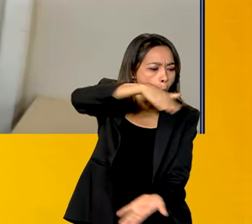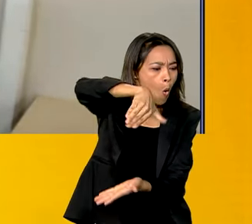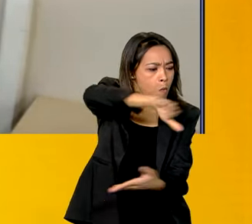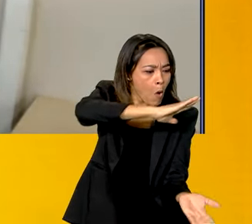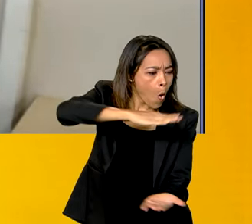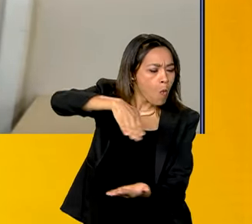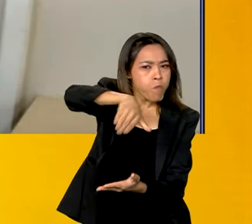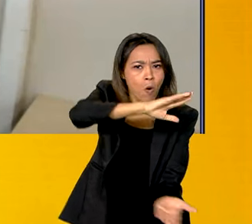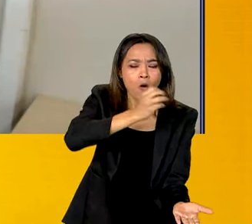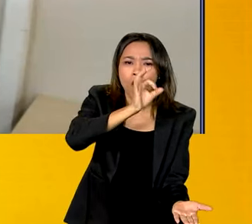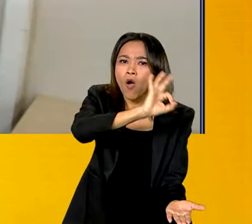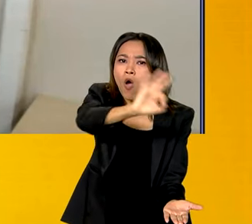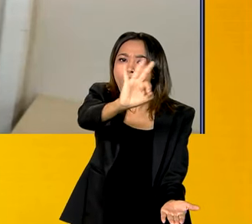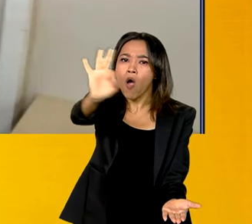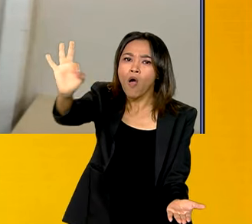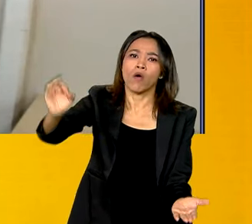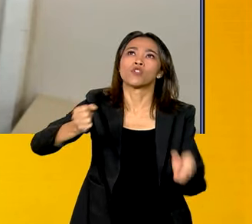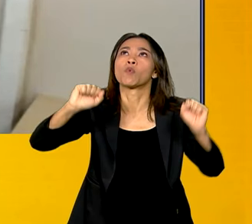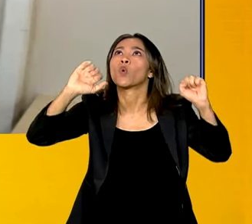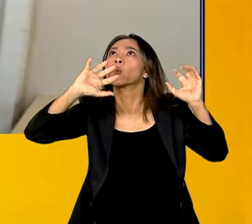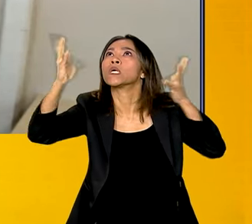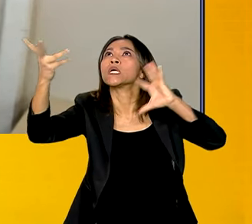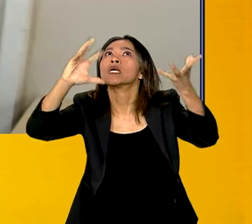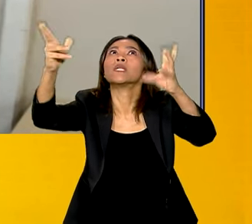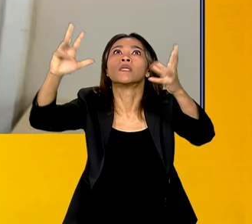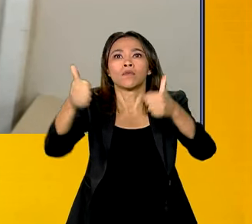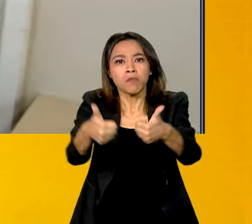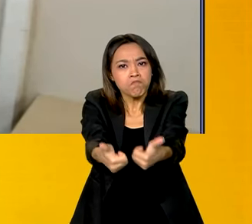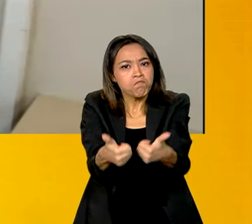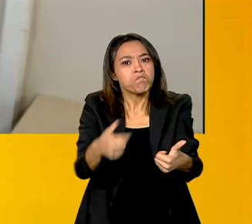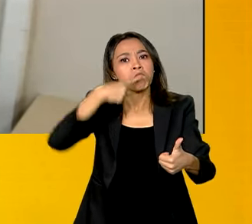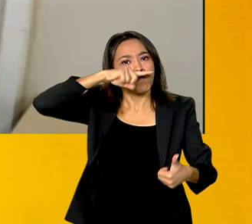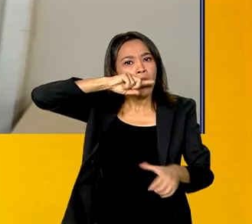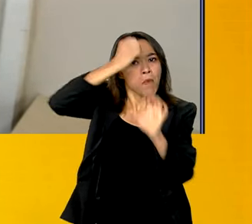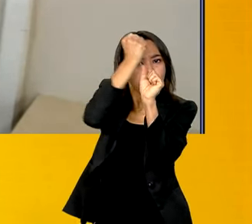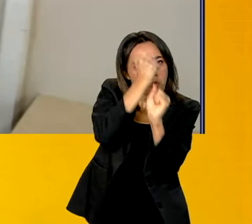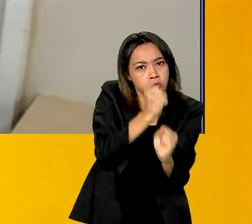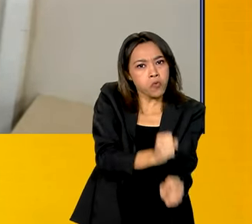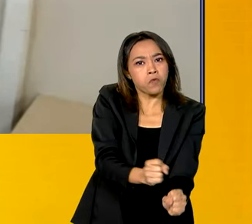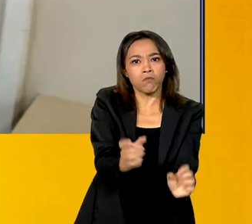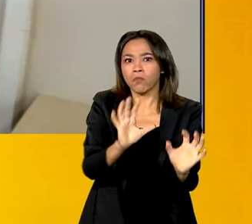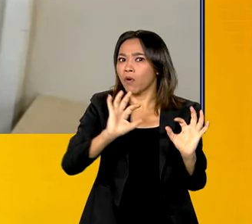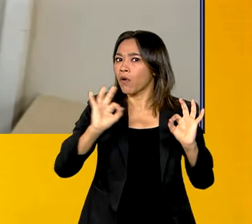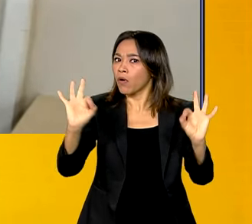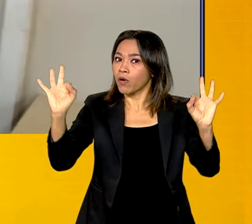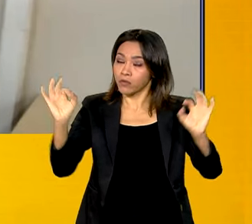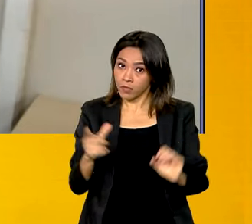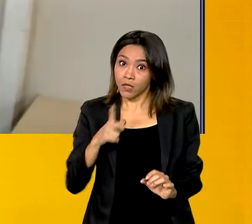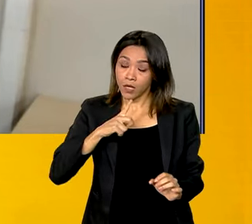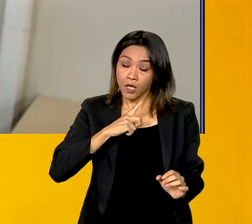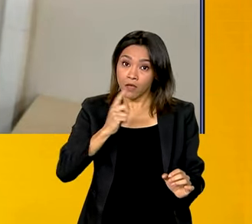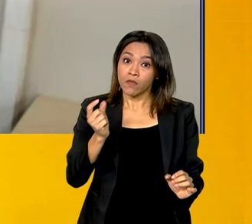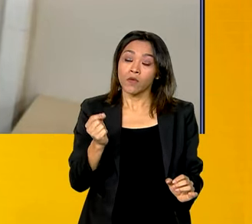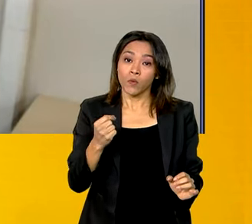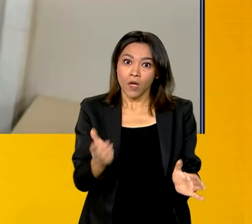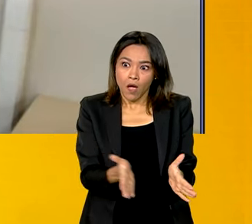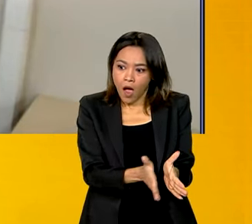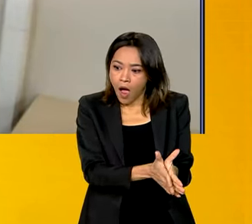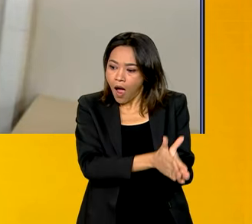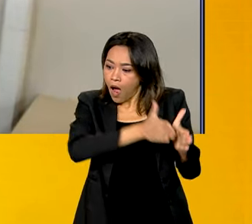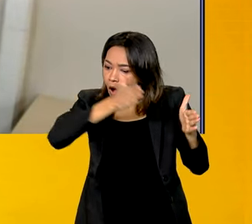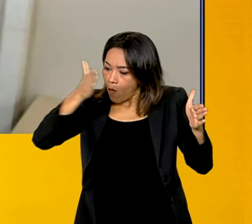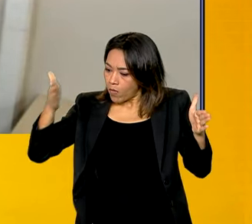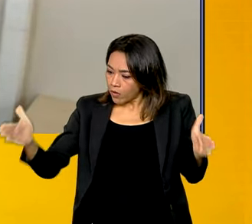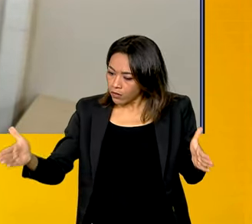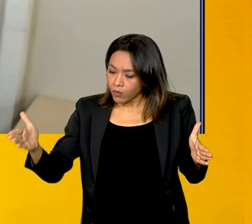para a cana-de-açúcar, principalmente no desenvolvimento da cana-de-açúcar. Então, houve um aumento de área cultivada no